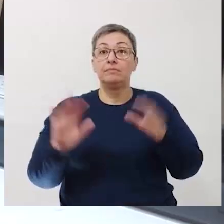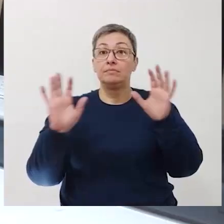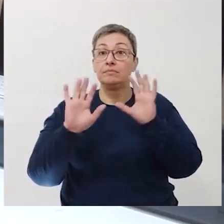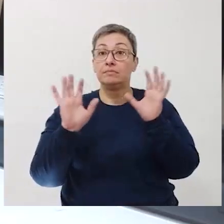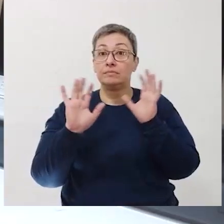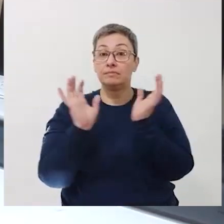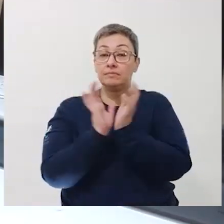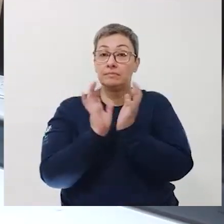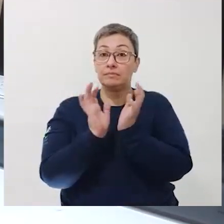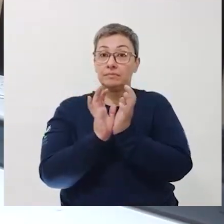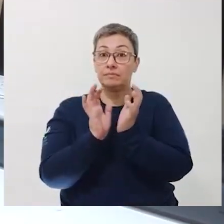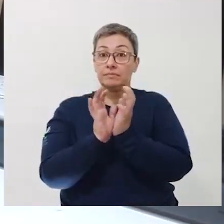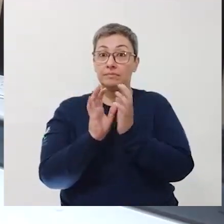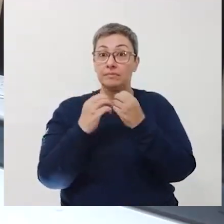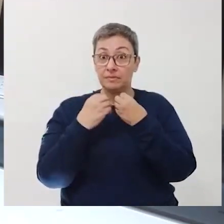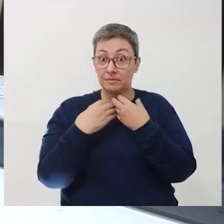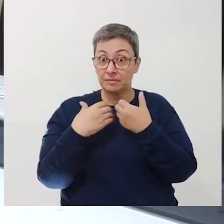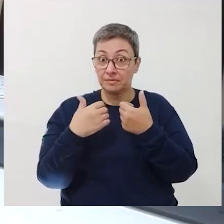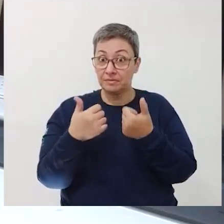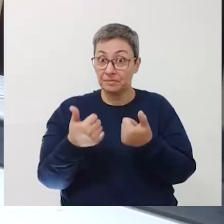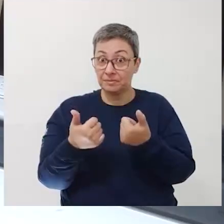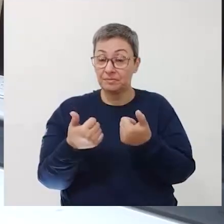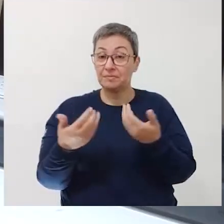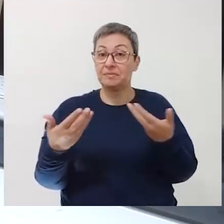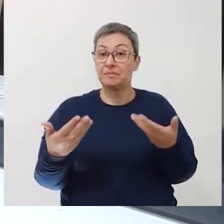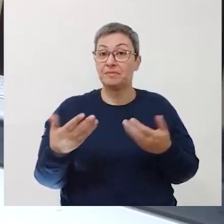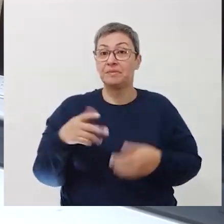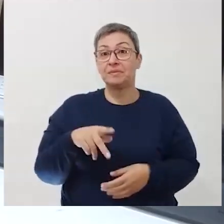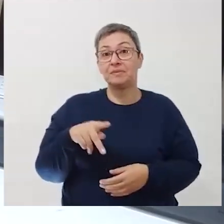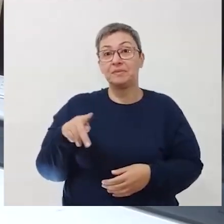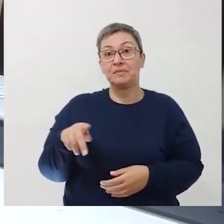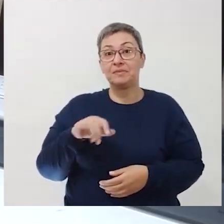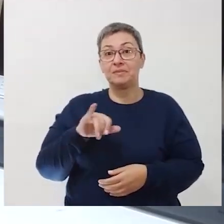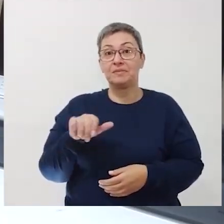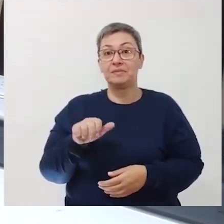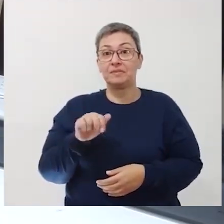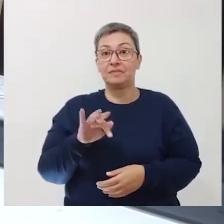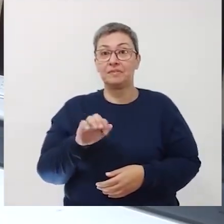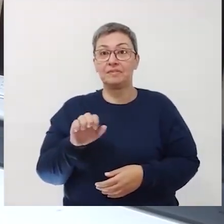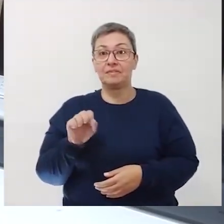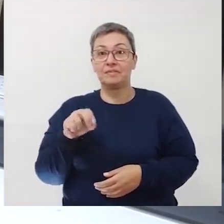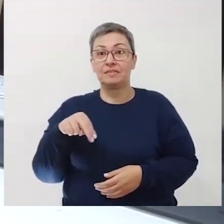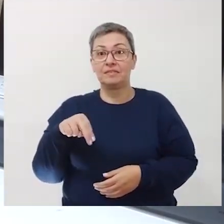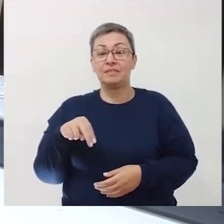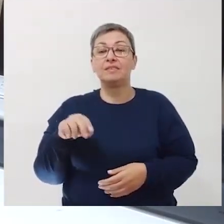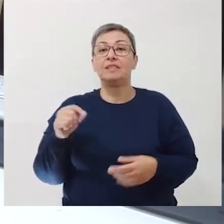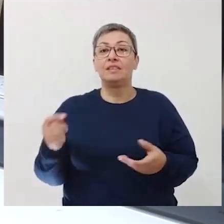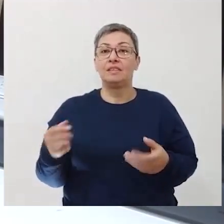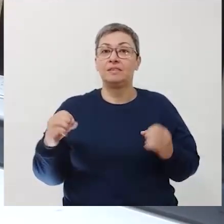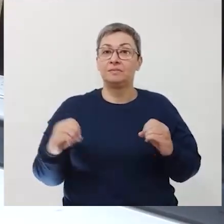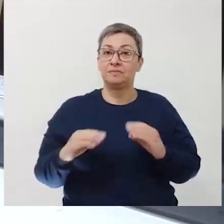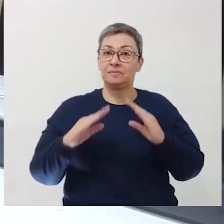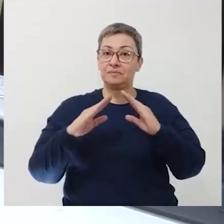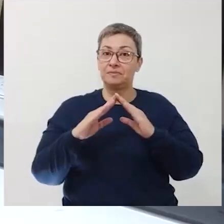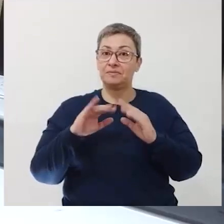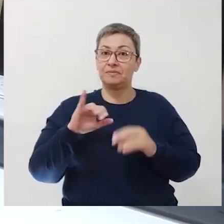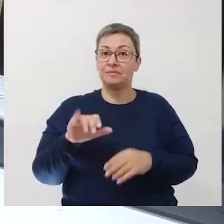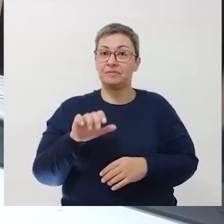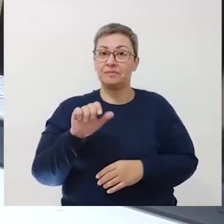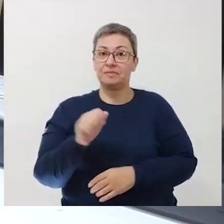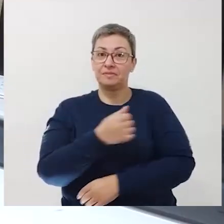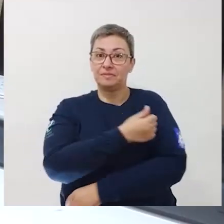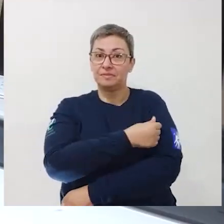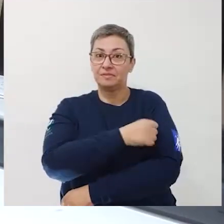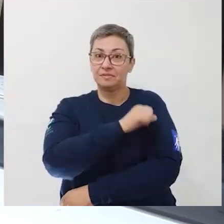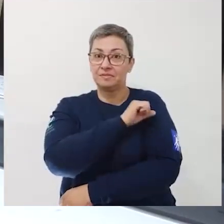Olá pessoal, tudo bem com vocês? Eu sou o professor Jefferson e esse é o programa Saberes em Casa para a